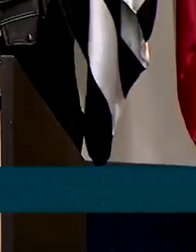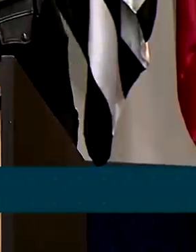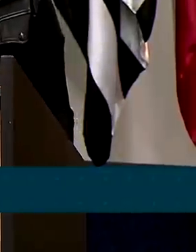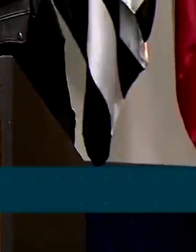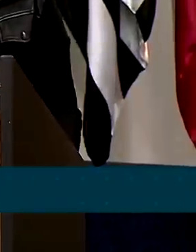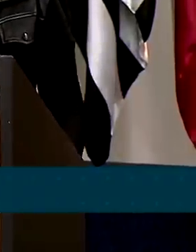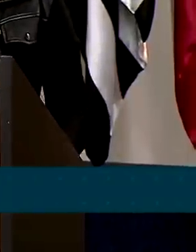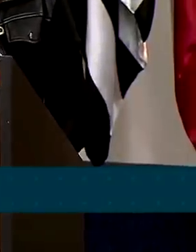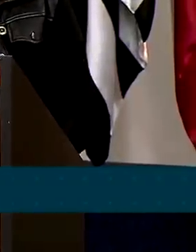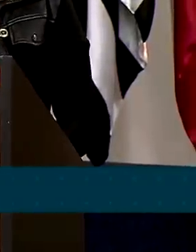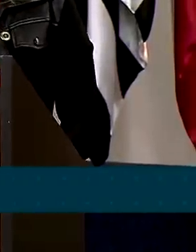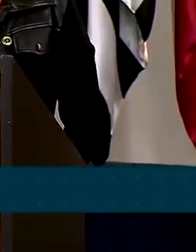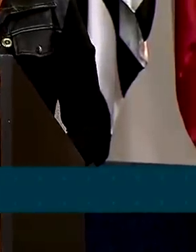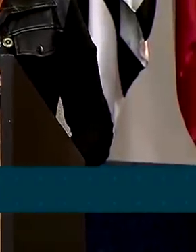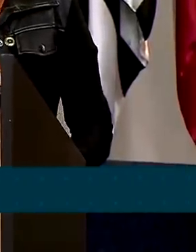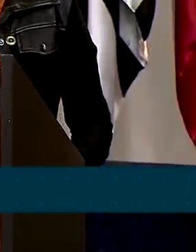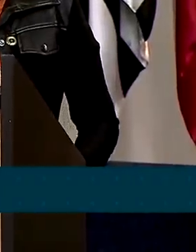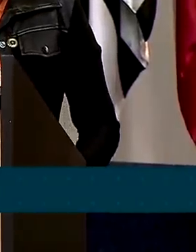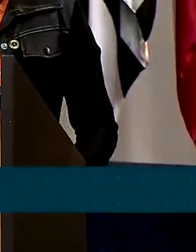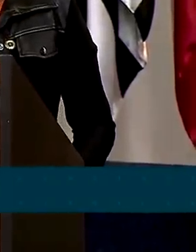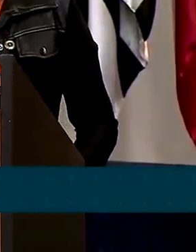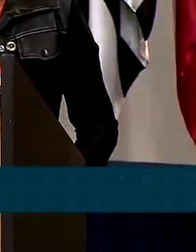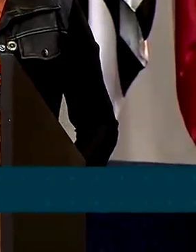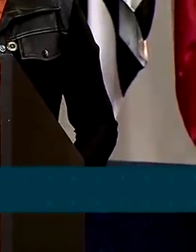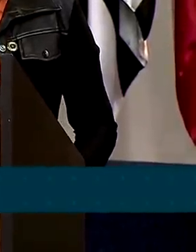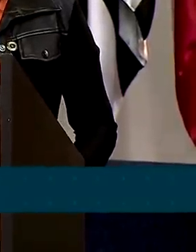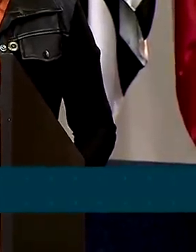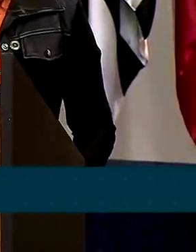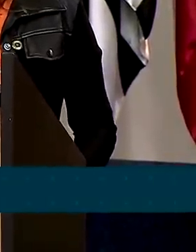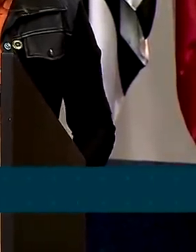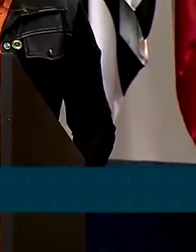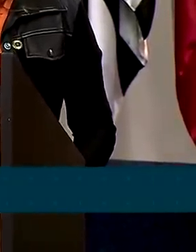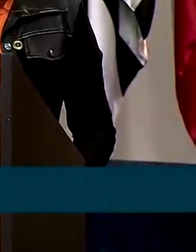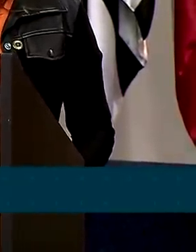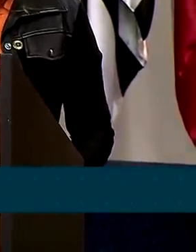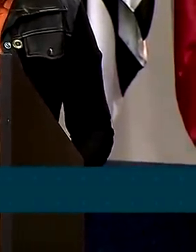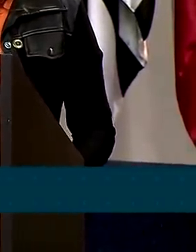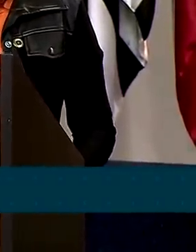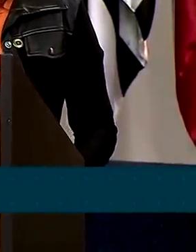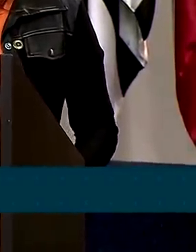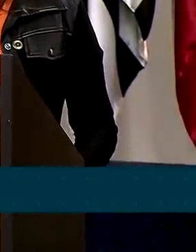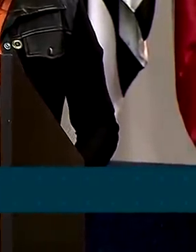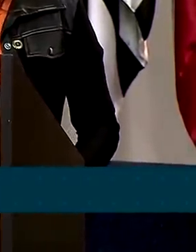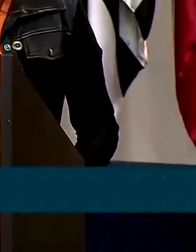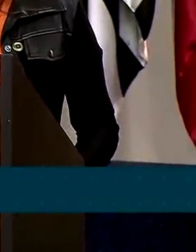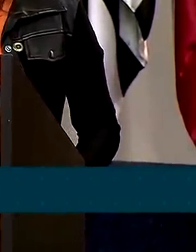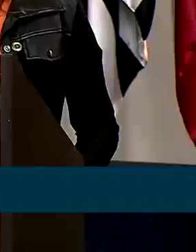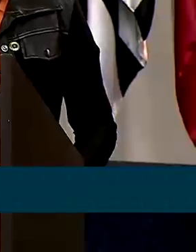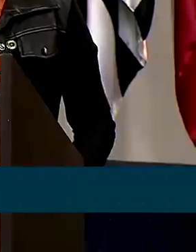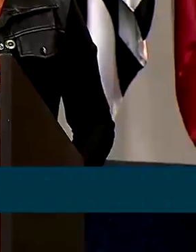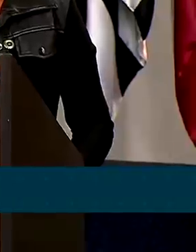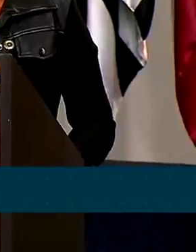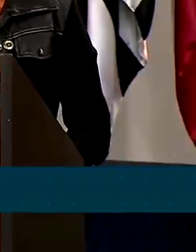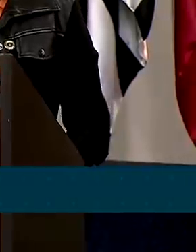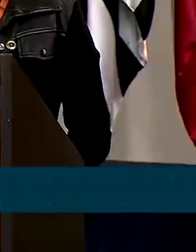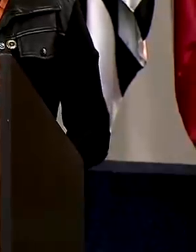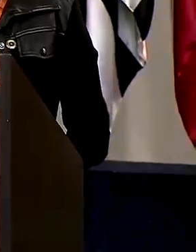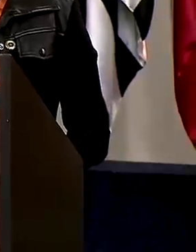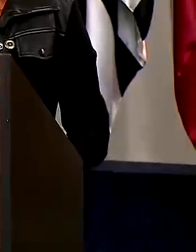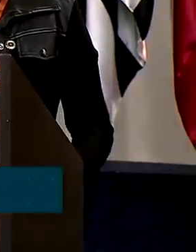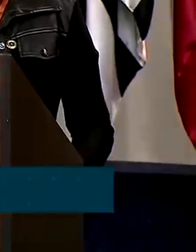responsáveis por vítimas de violência, busquem apoio para toda a família. A cura não vem com silêncio,